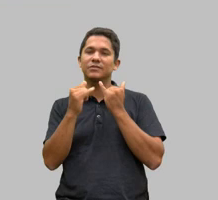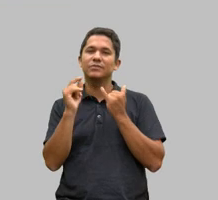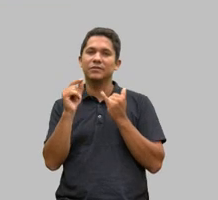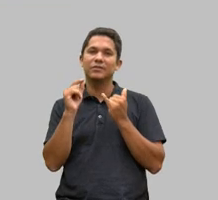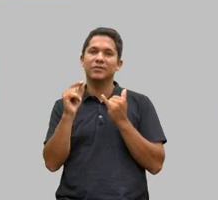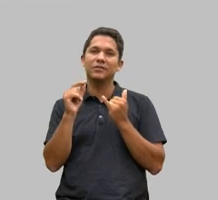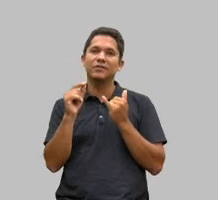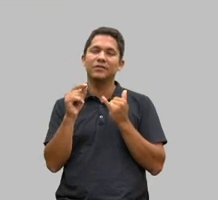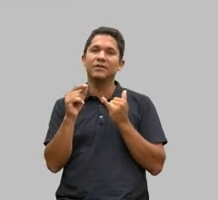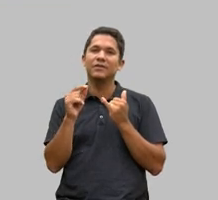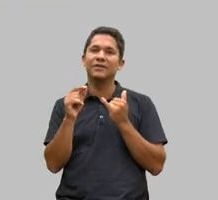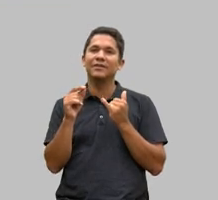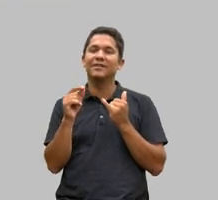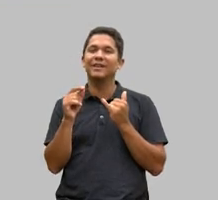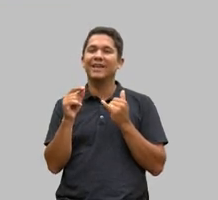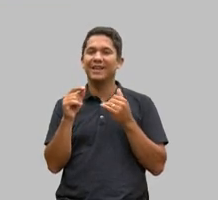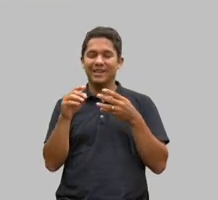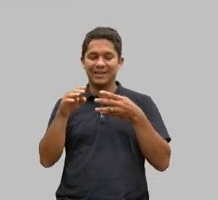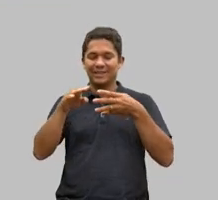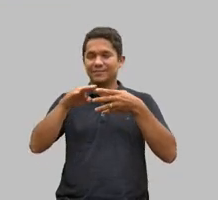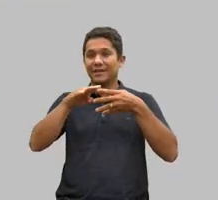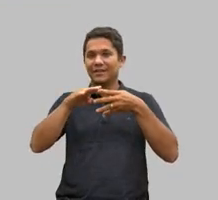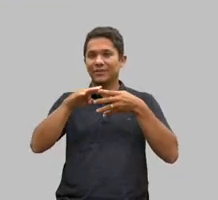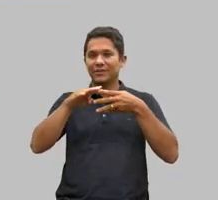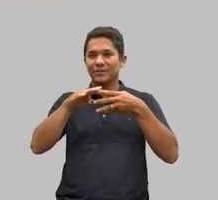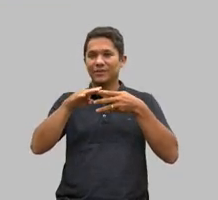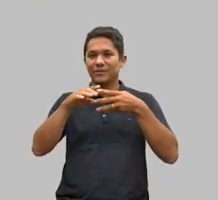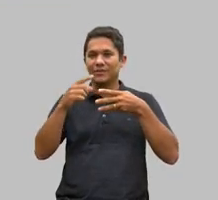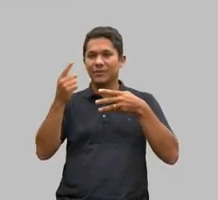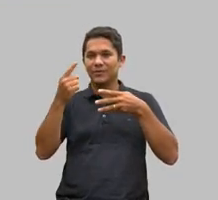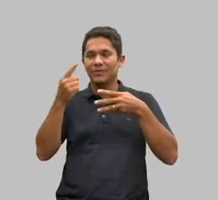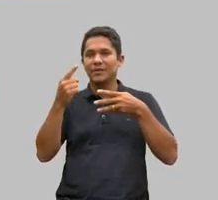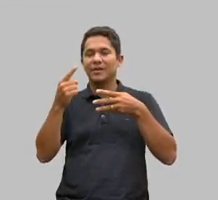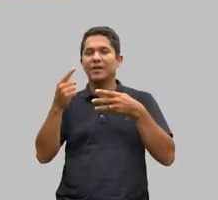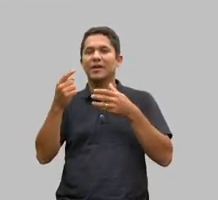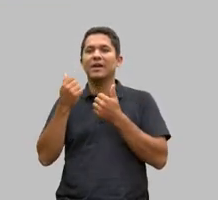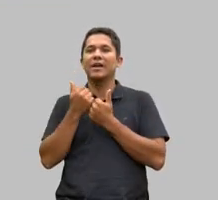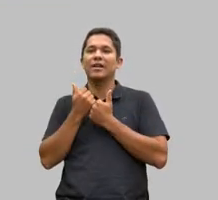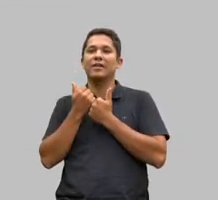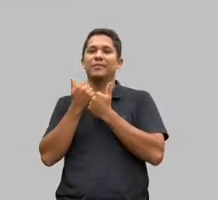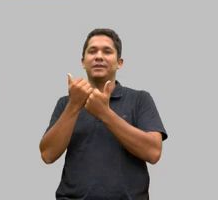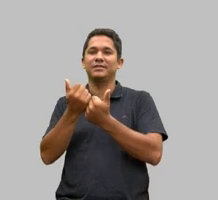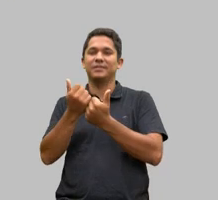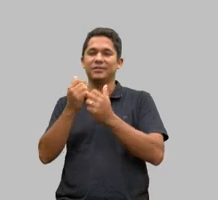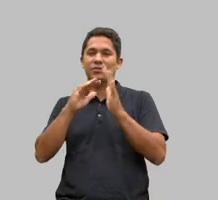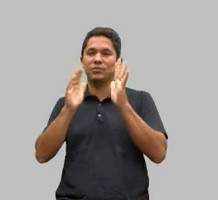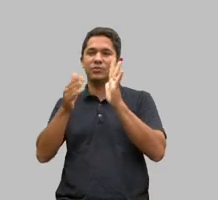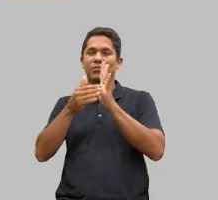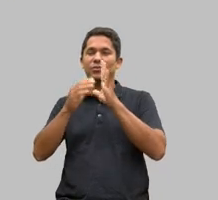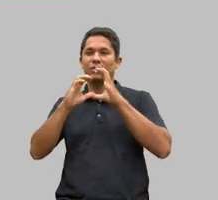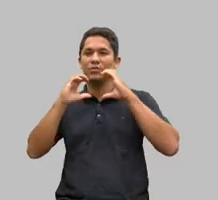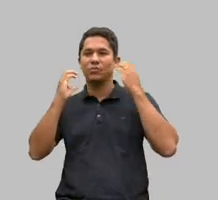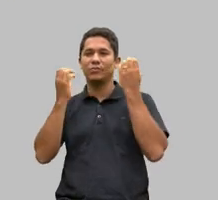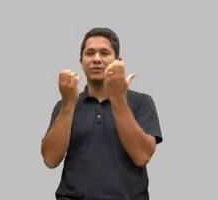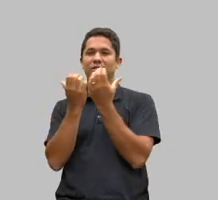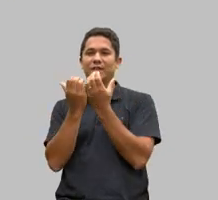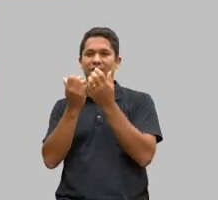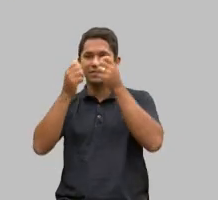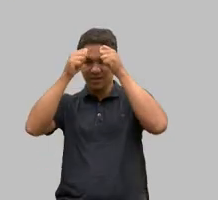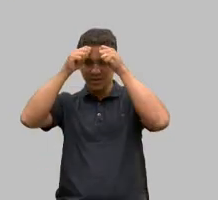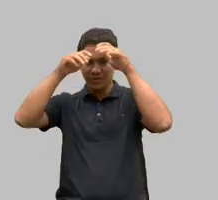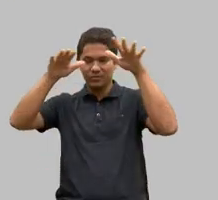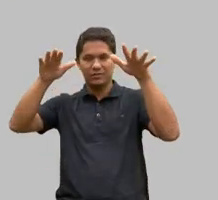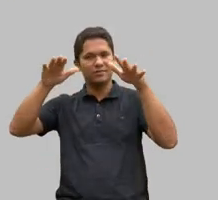pedaço do espectro representa a comunidade de pessoas autistas isso não é verdade